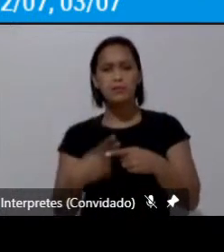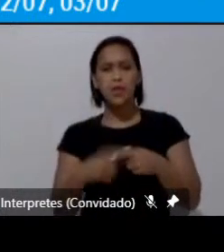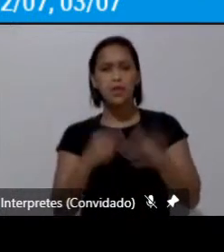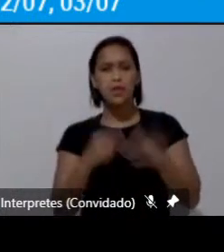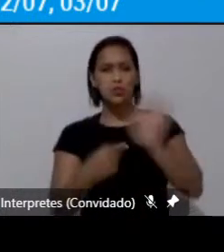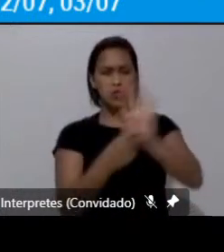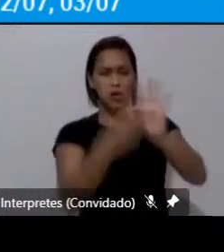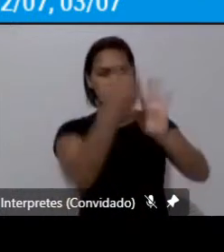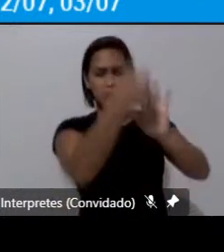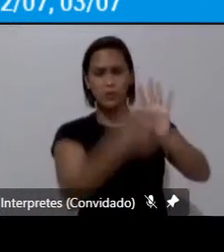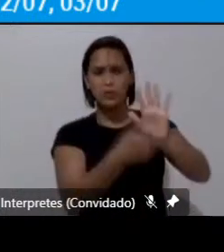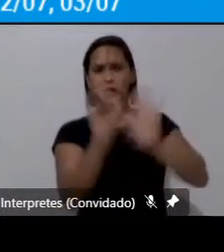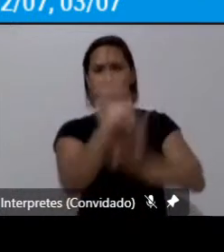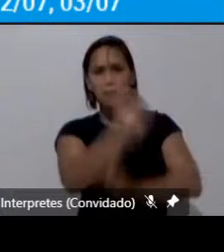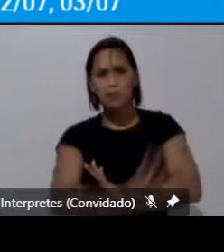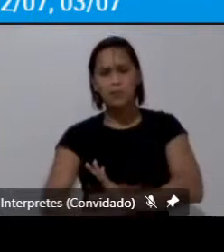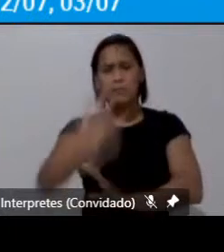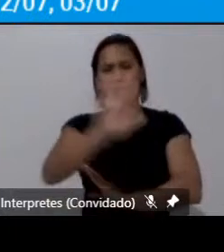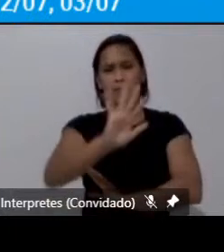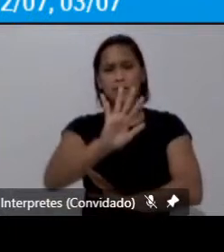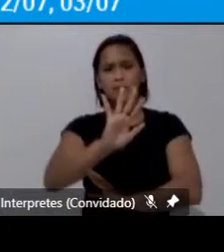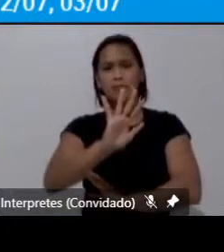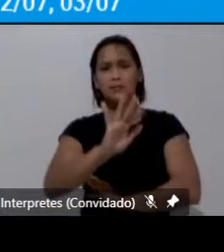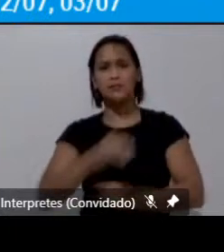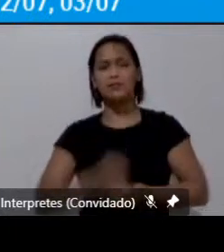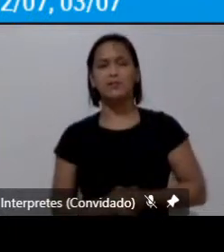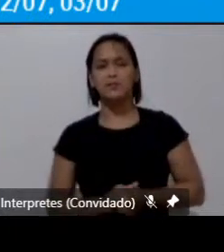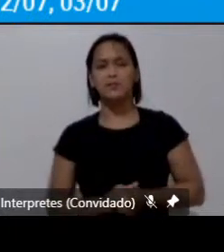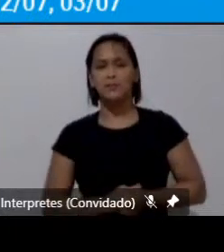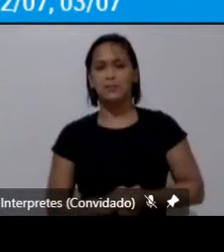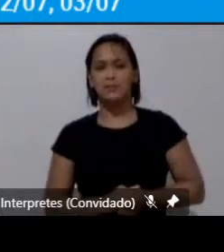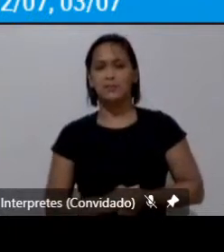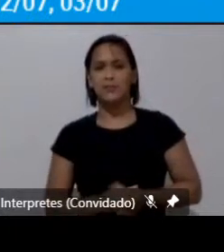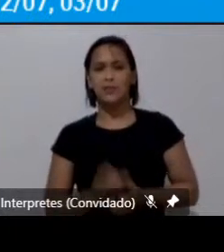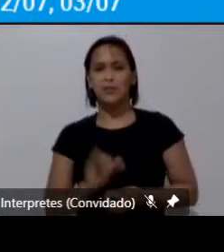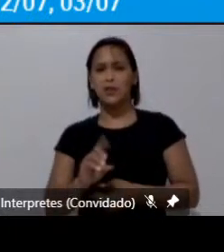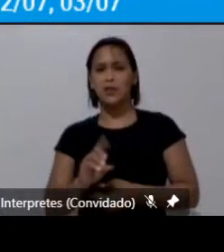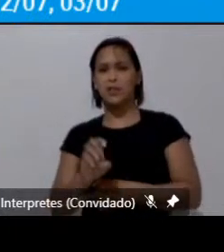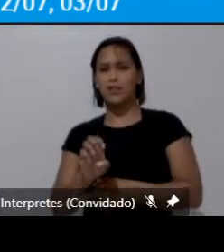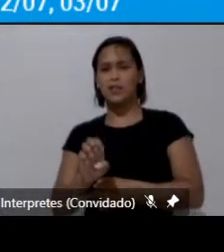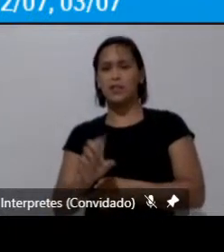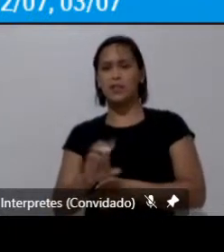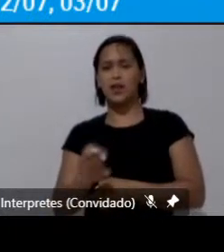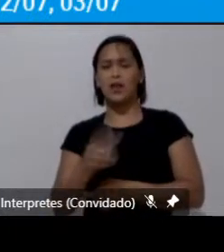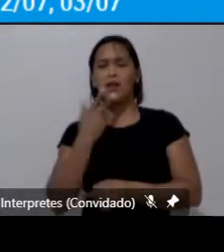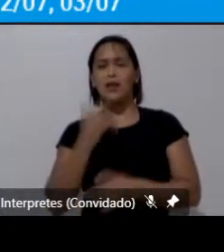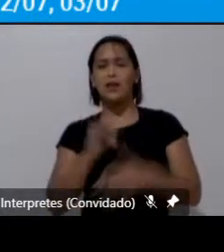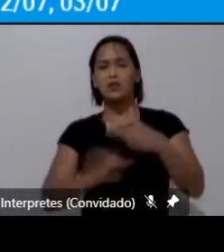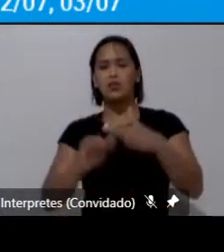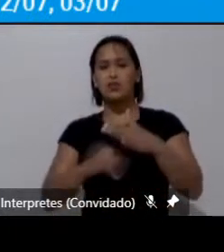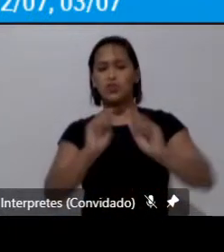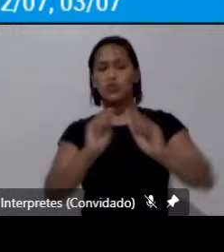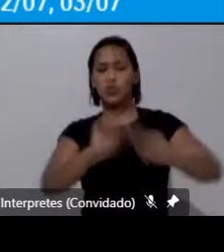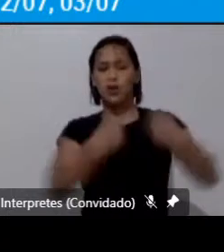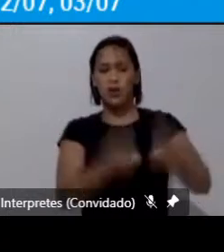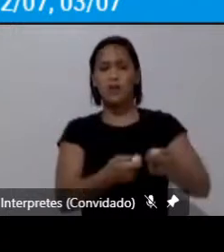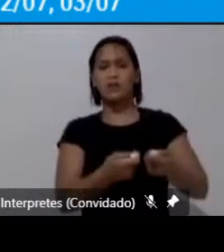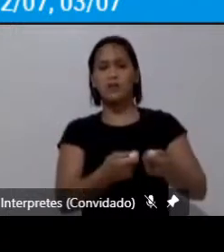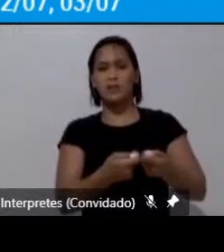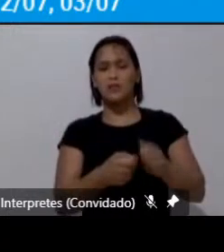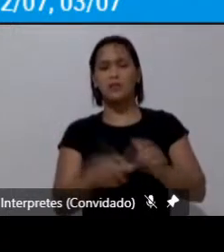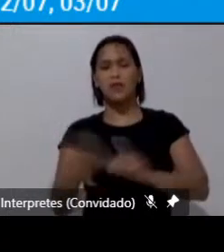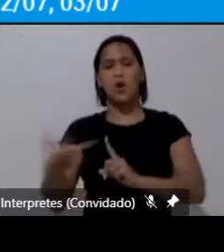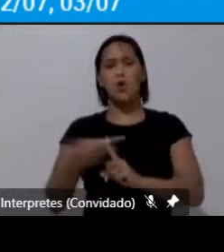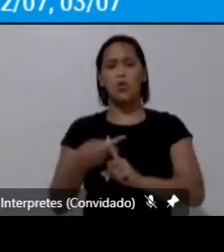indicar para vocês que o INDEC que é um Instituto de Defesa Brasileiro de Defesa